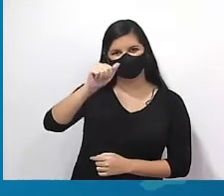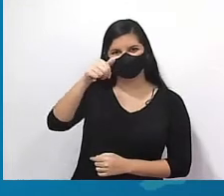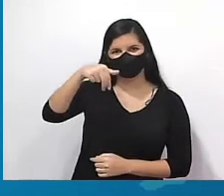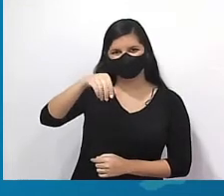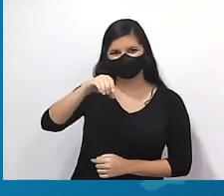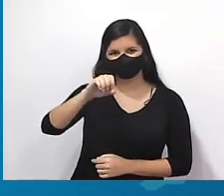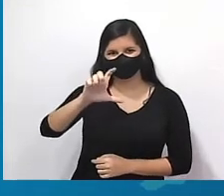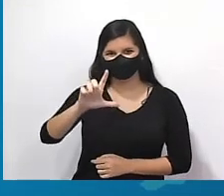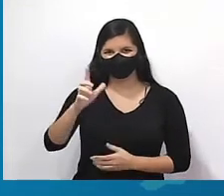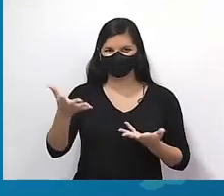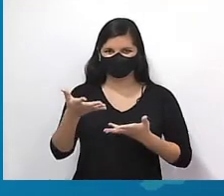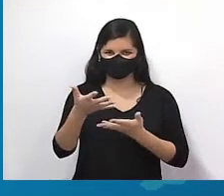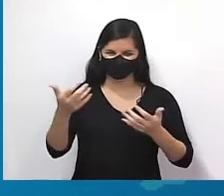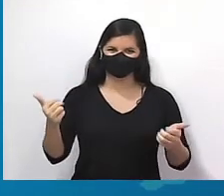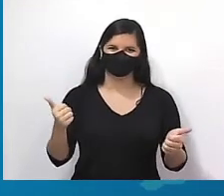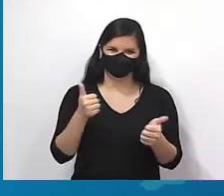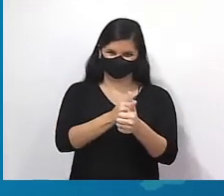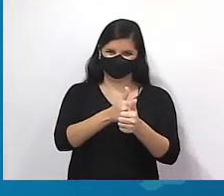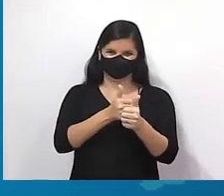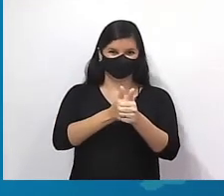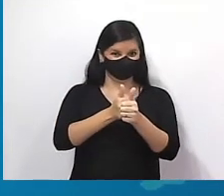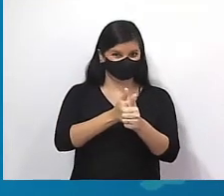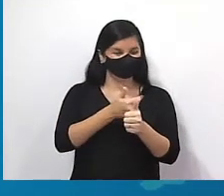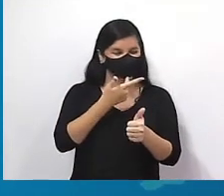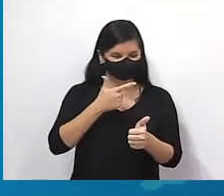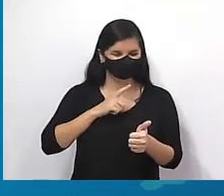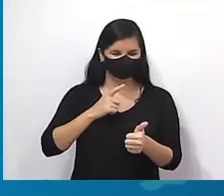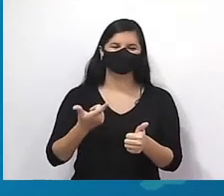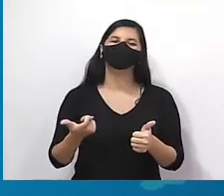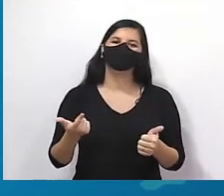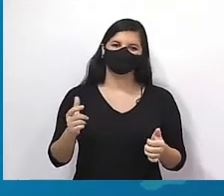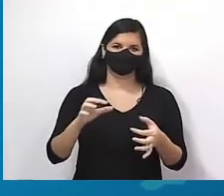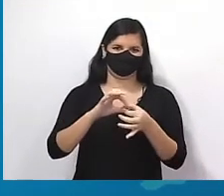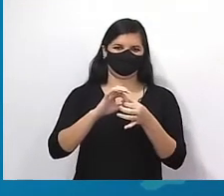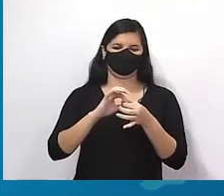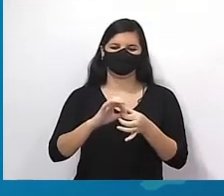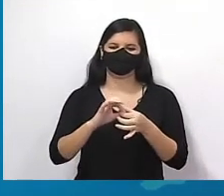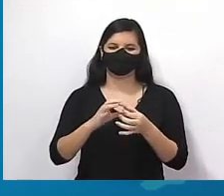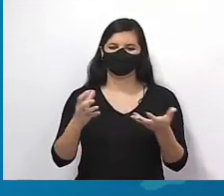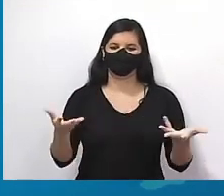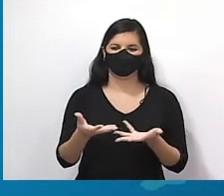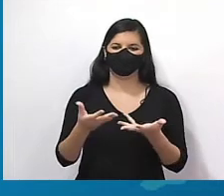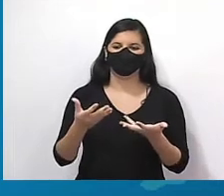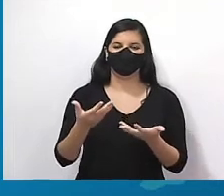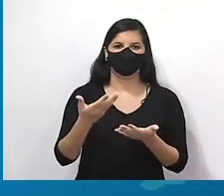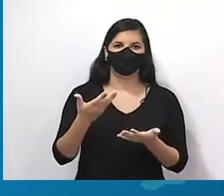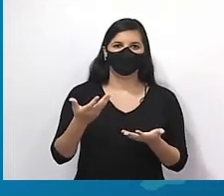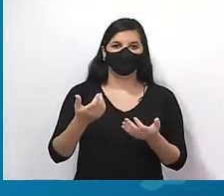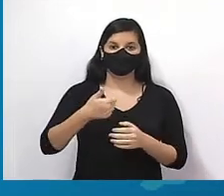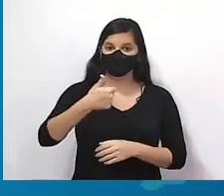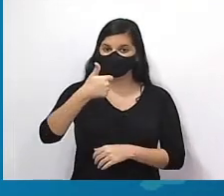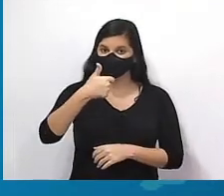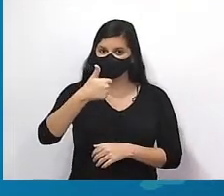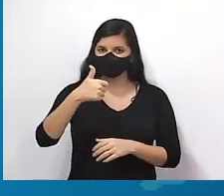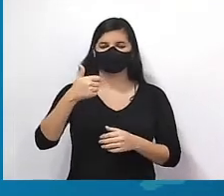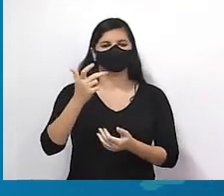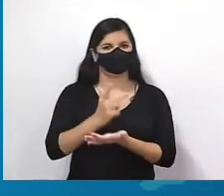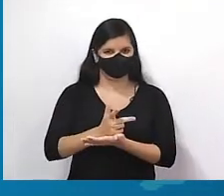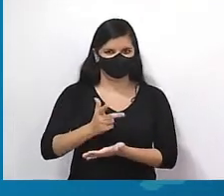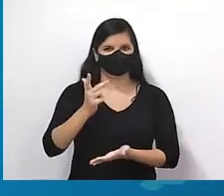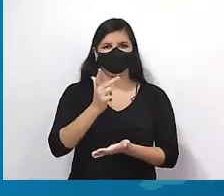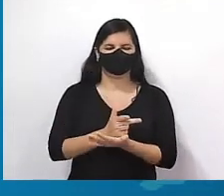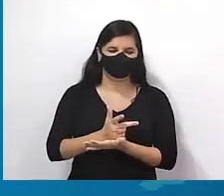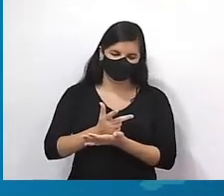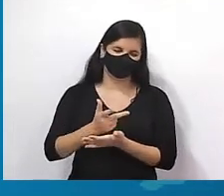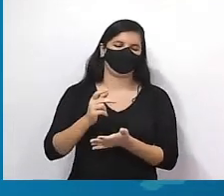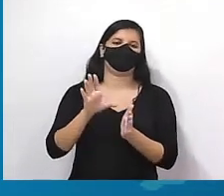hoje que você não está visualizando, mas está conosco, tá bom? Vamos lá pra nossa videoaula. Bom, gente, primeira coisa, como sempre, se eu não falo